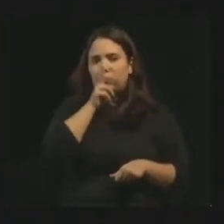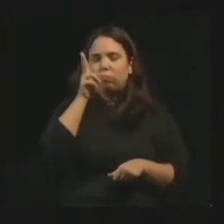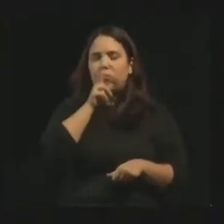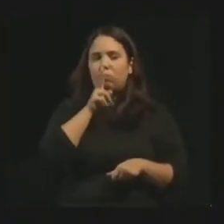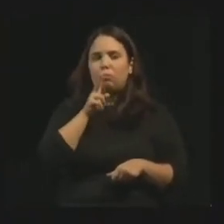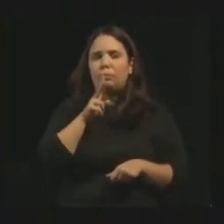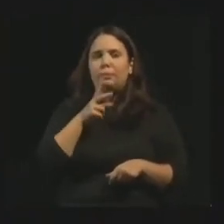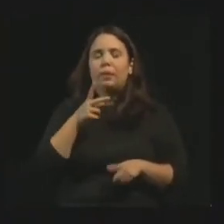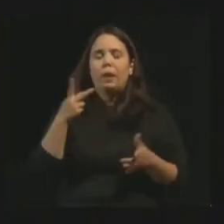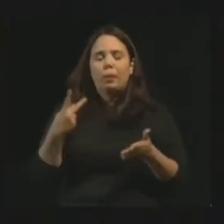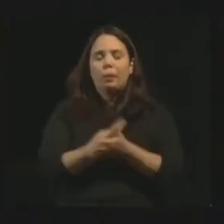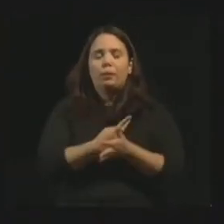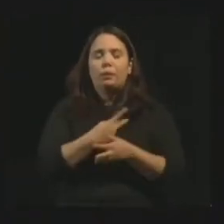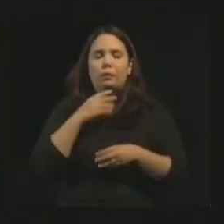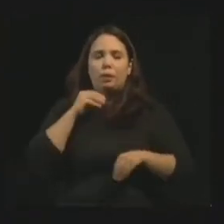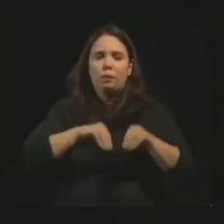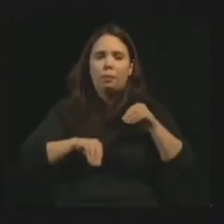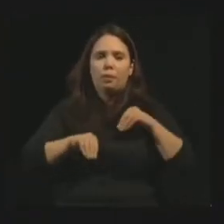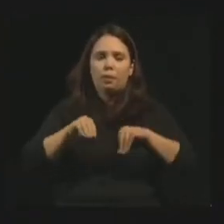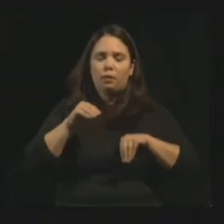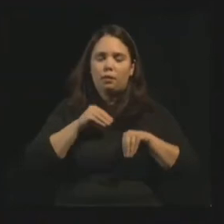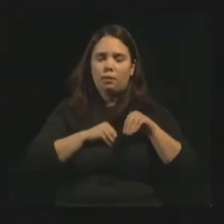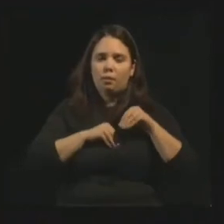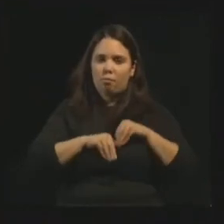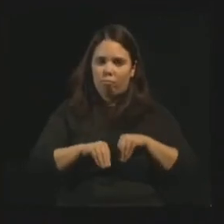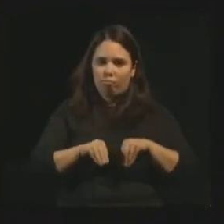Uma depressão imensa se abate sobre mim.